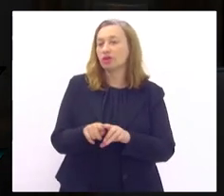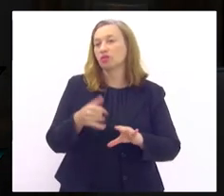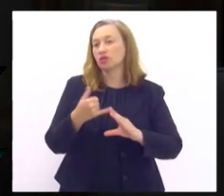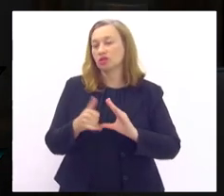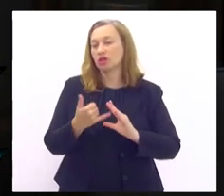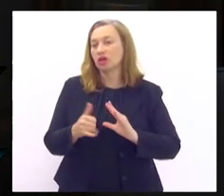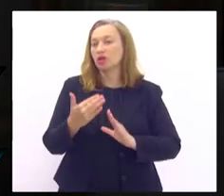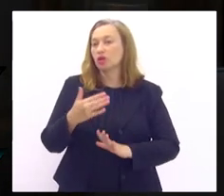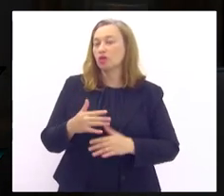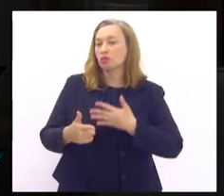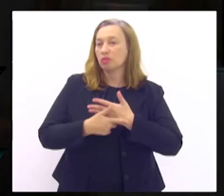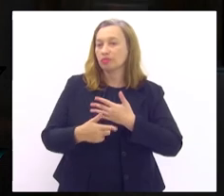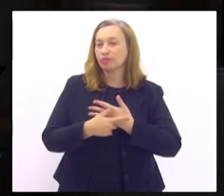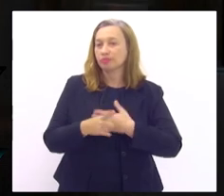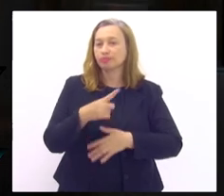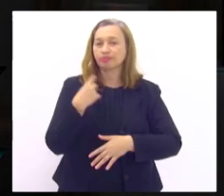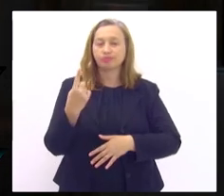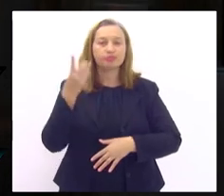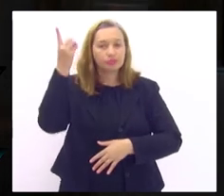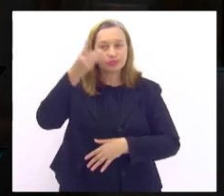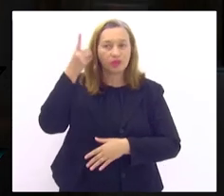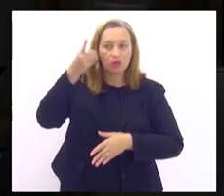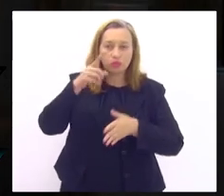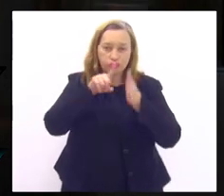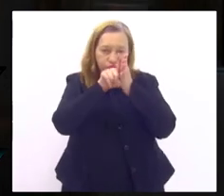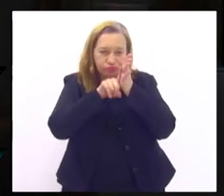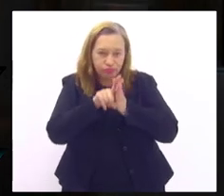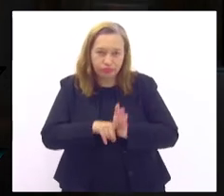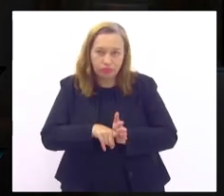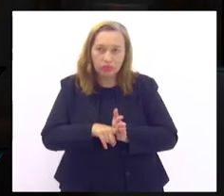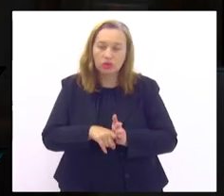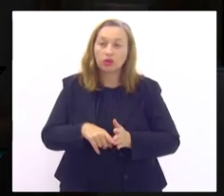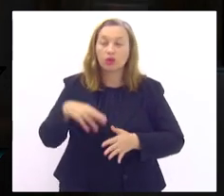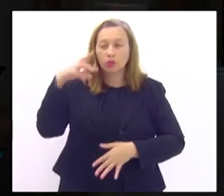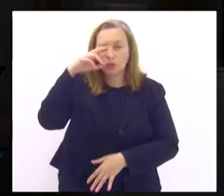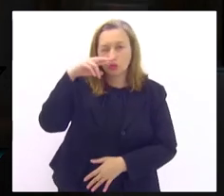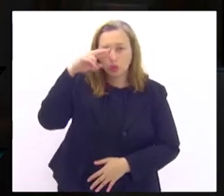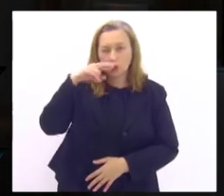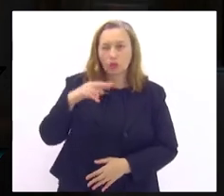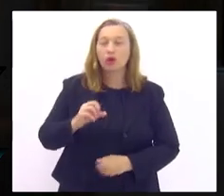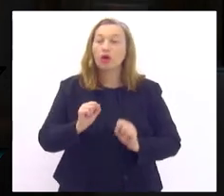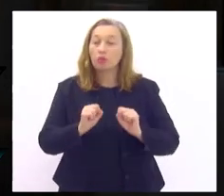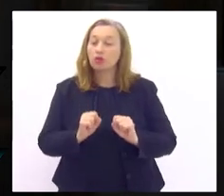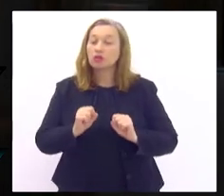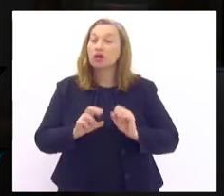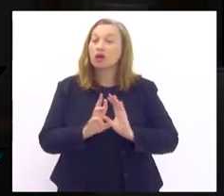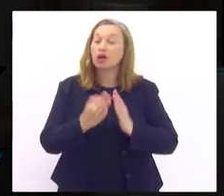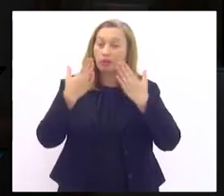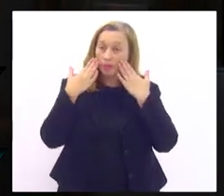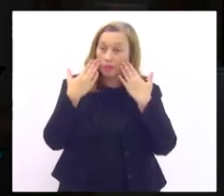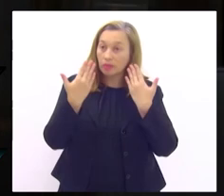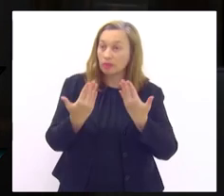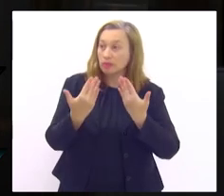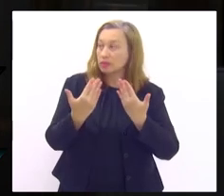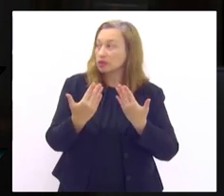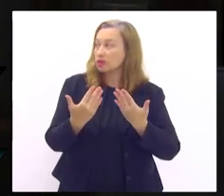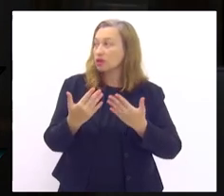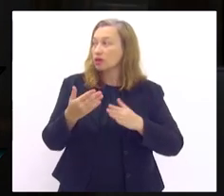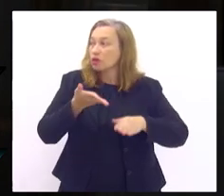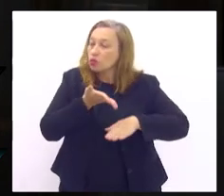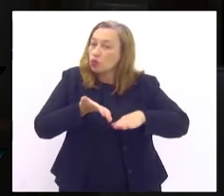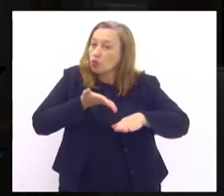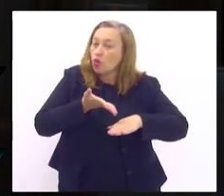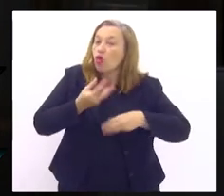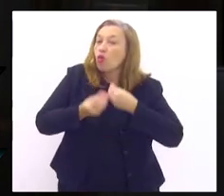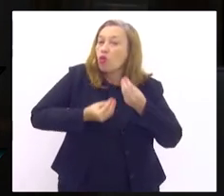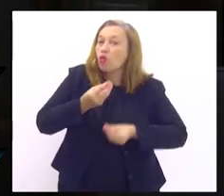nosso como deputado é fiscalizar e eu estou aqui para fiscalizar estamos aqui para poder representar essa parte da podologia e como